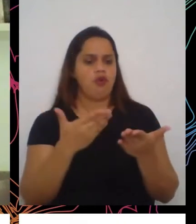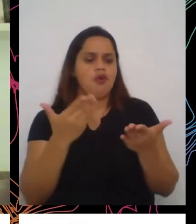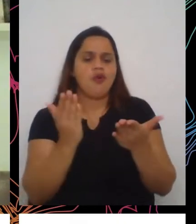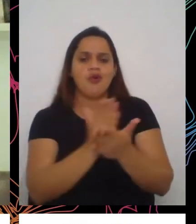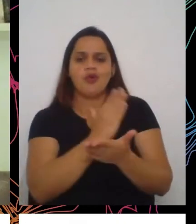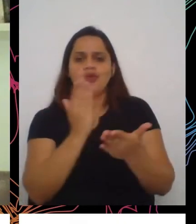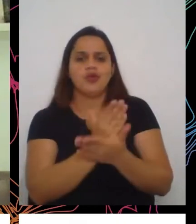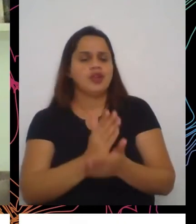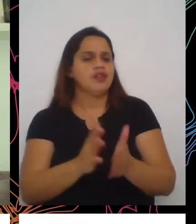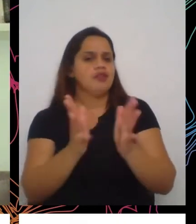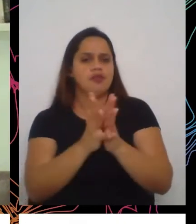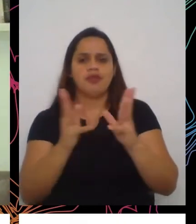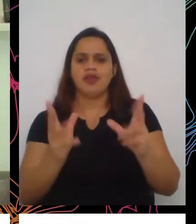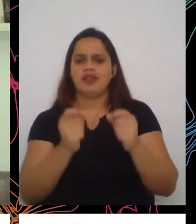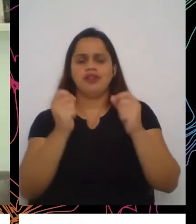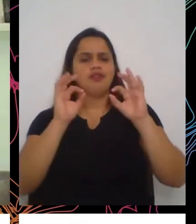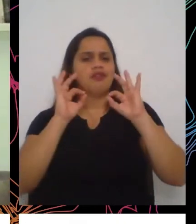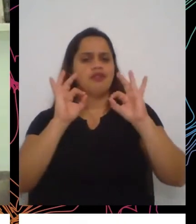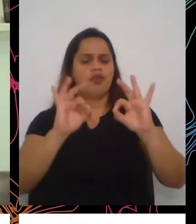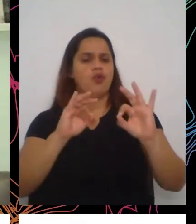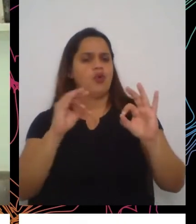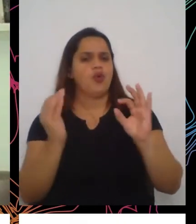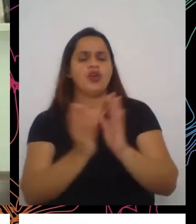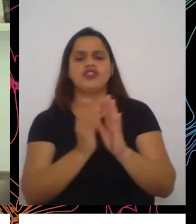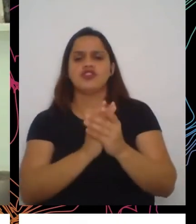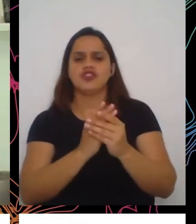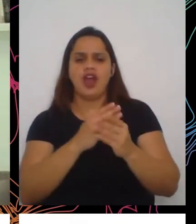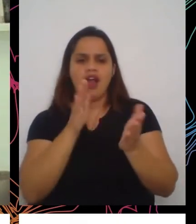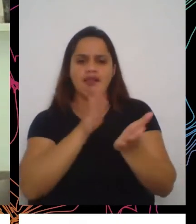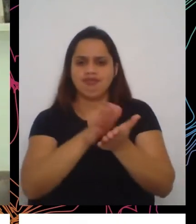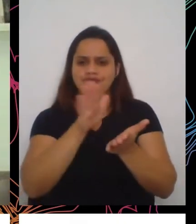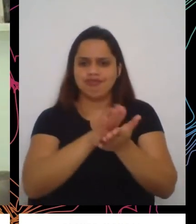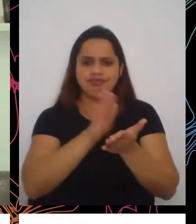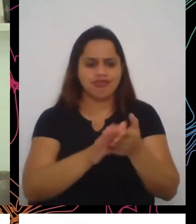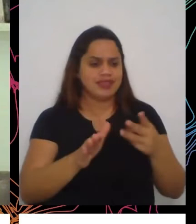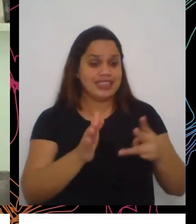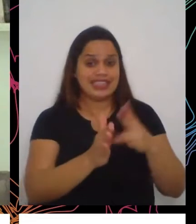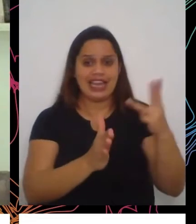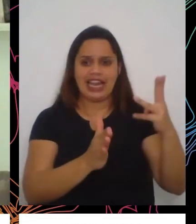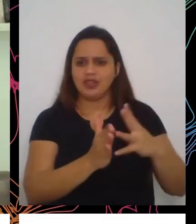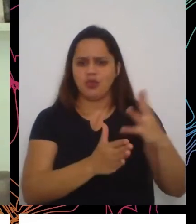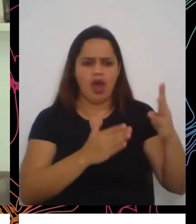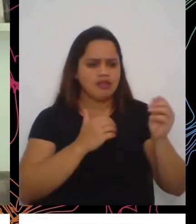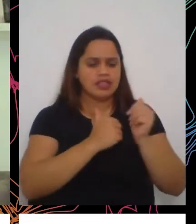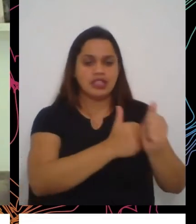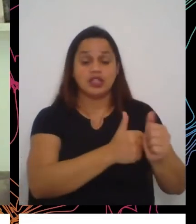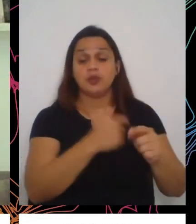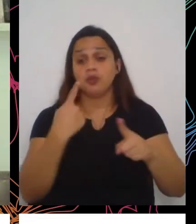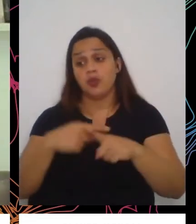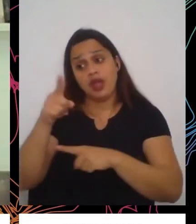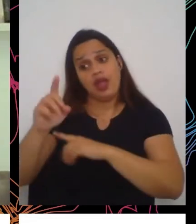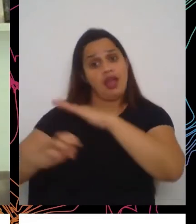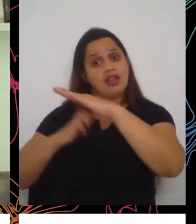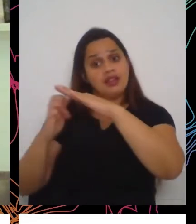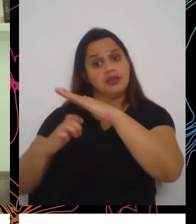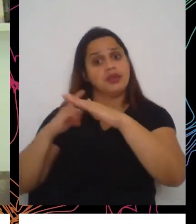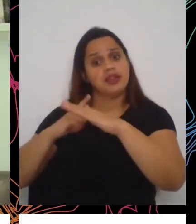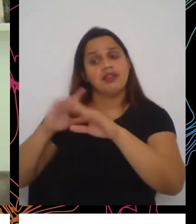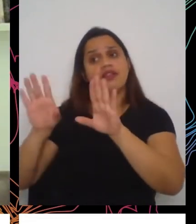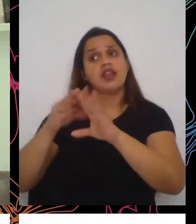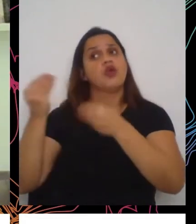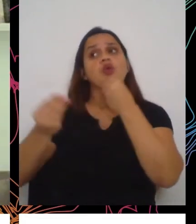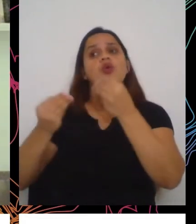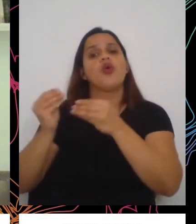ou quatro tiragens em seguida e as empresas estavam muito preocupadas em ter um guia sobre como